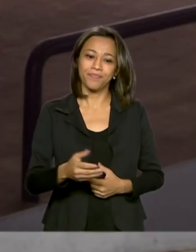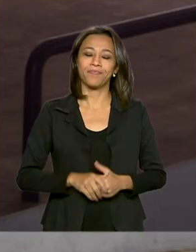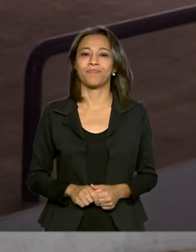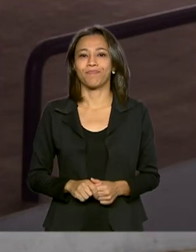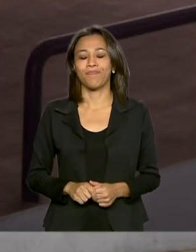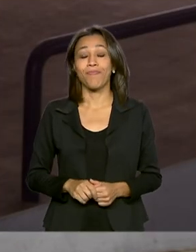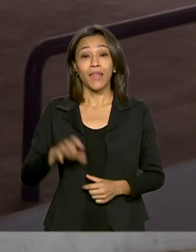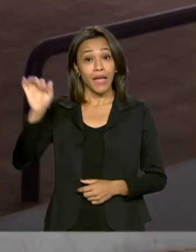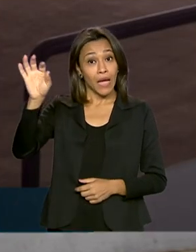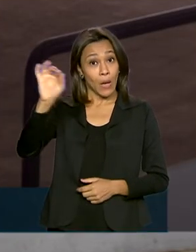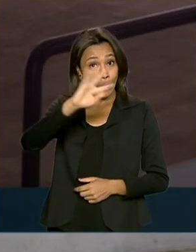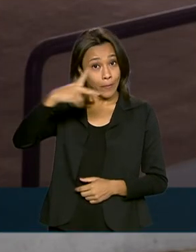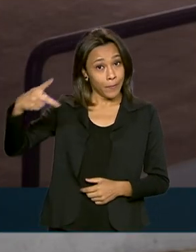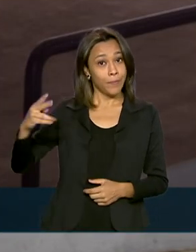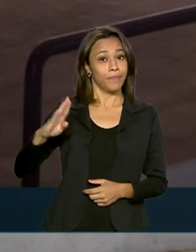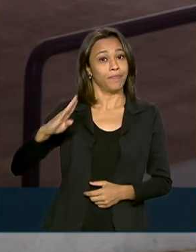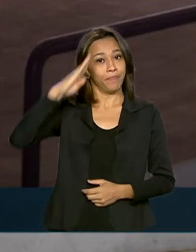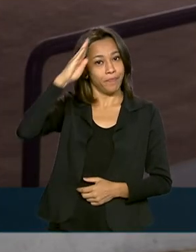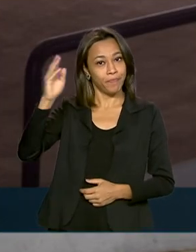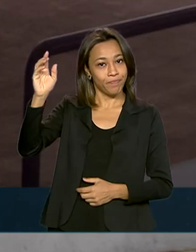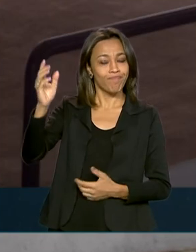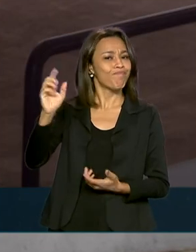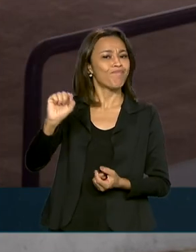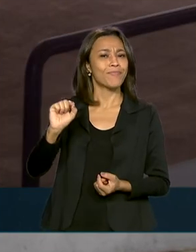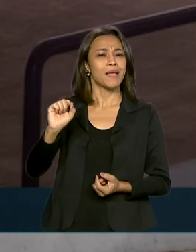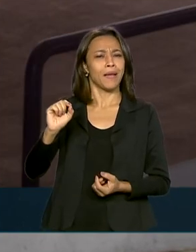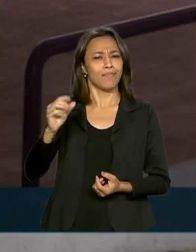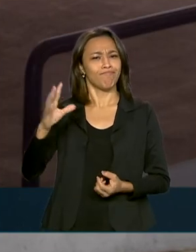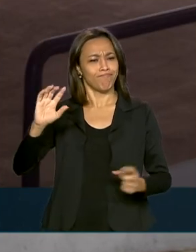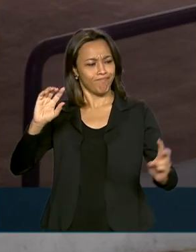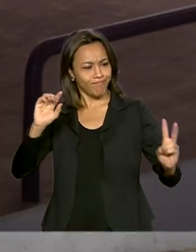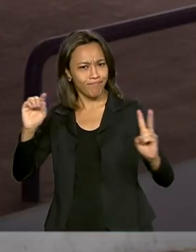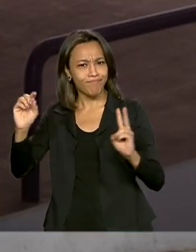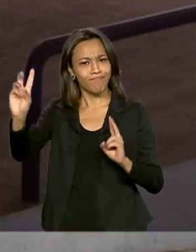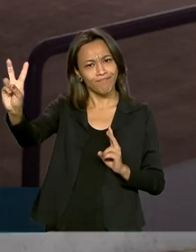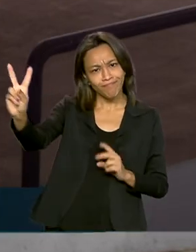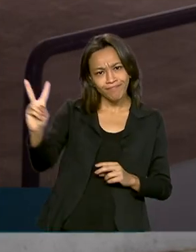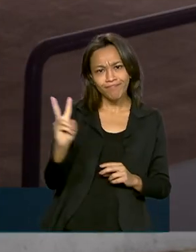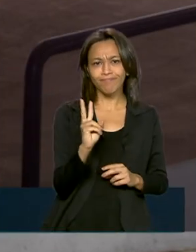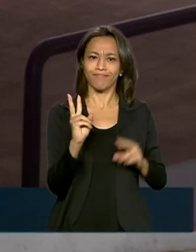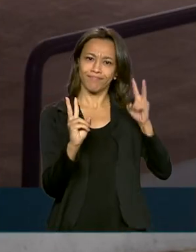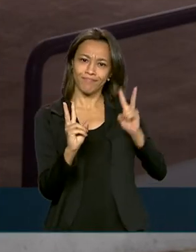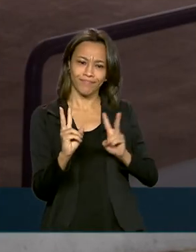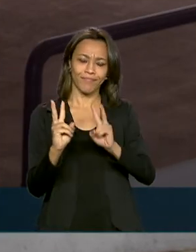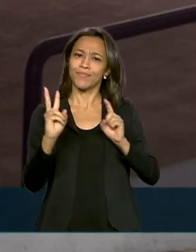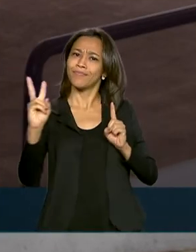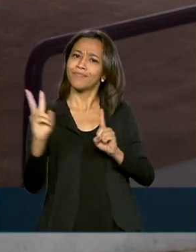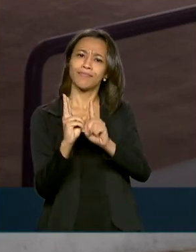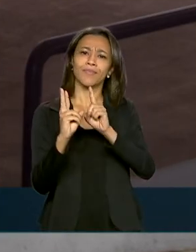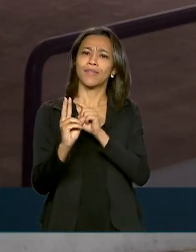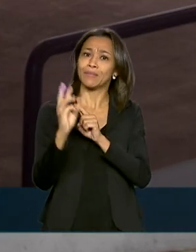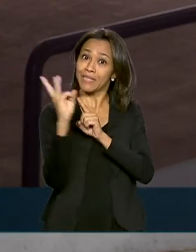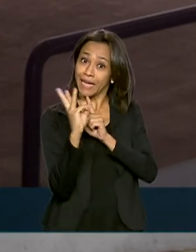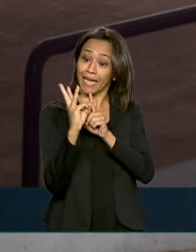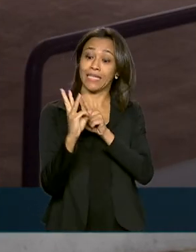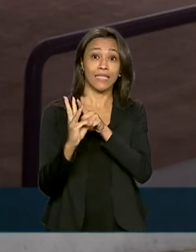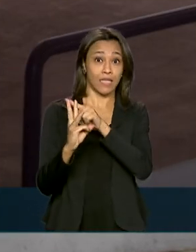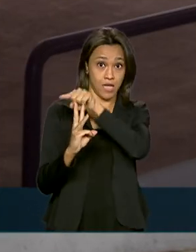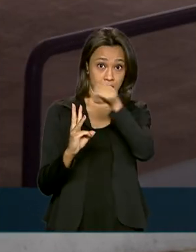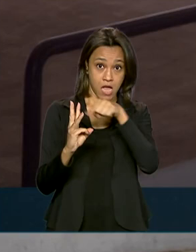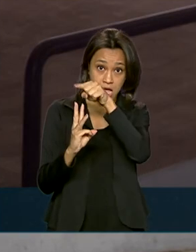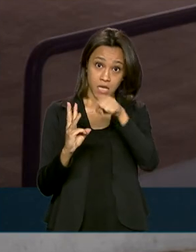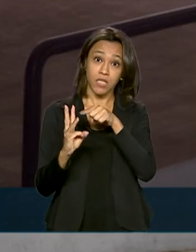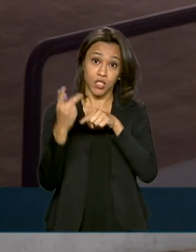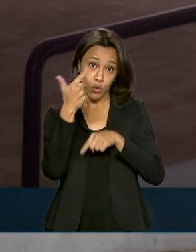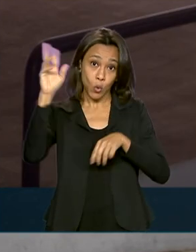O presidente Jair Bolsonaro recebeu pessoalmente os três novos embaixadores estrangeiros que vão, a partir de agora,